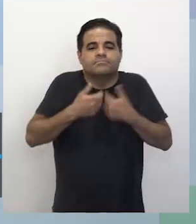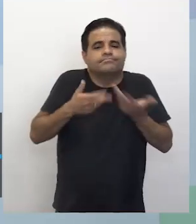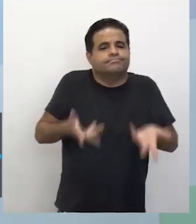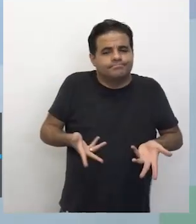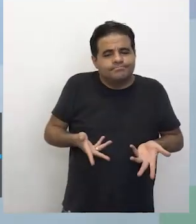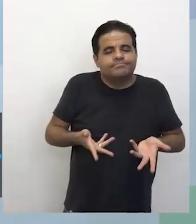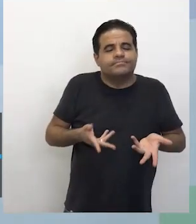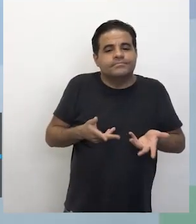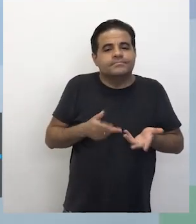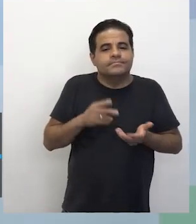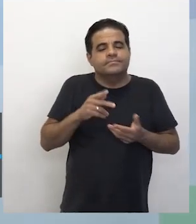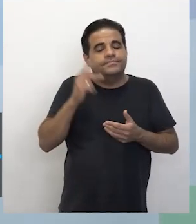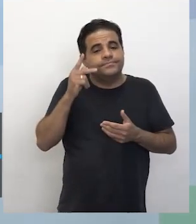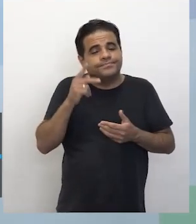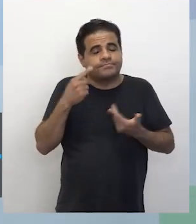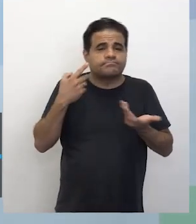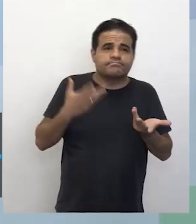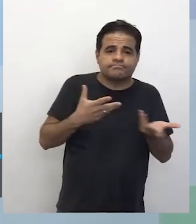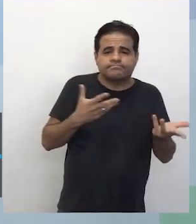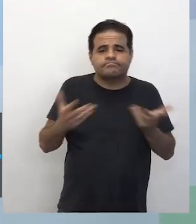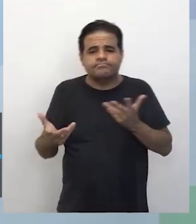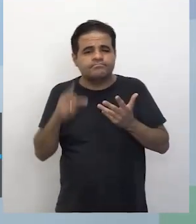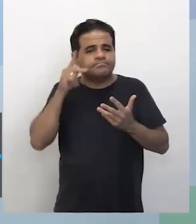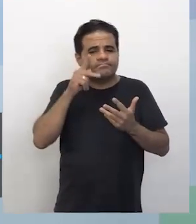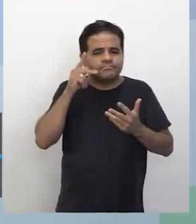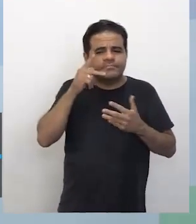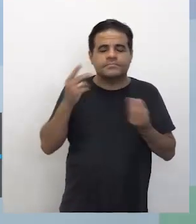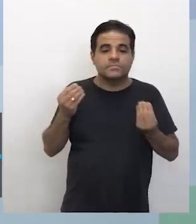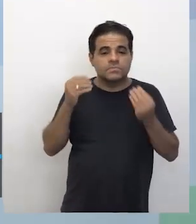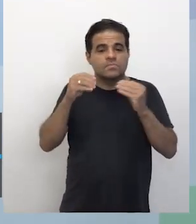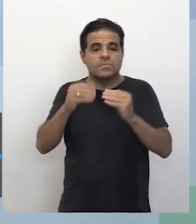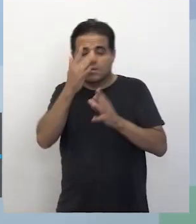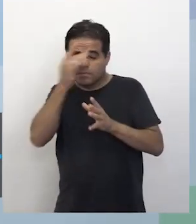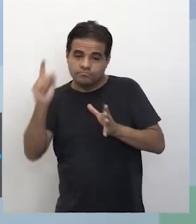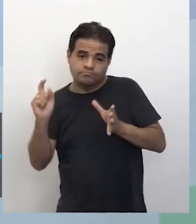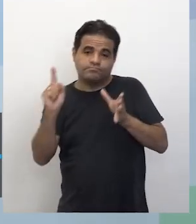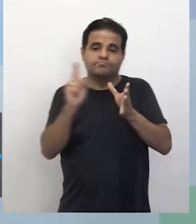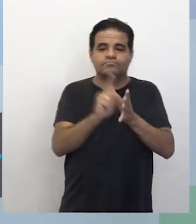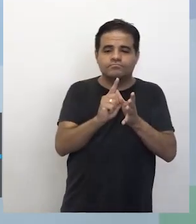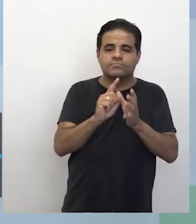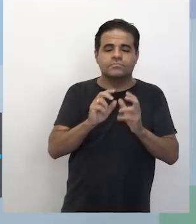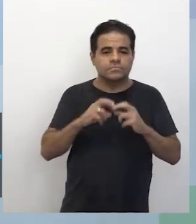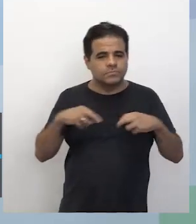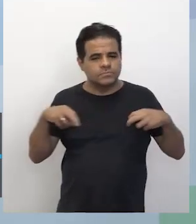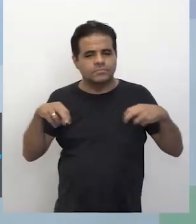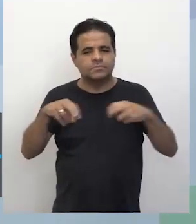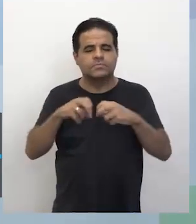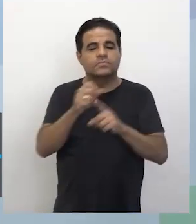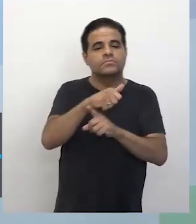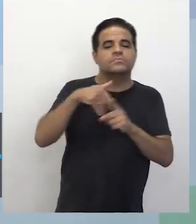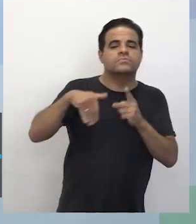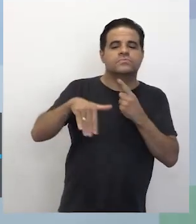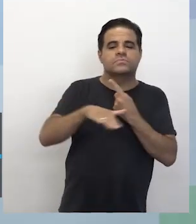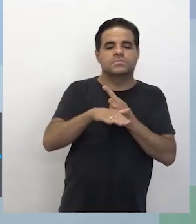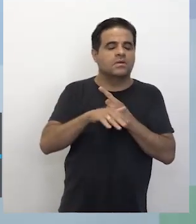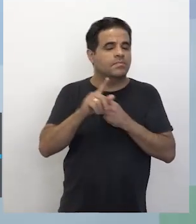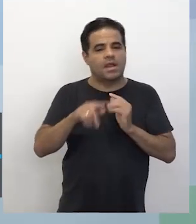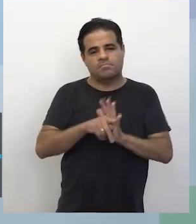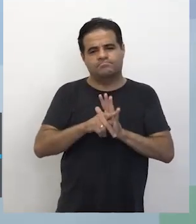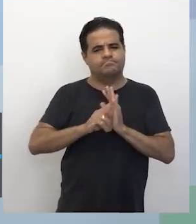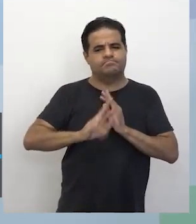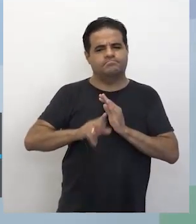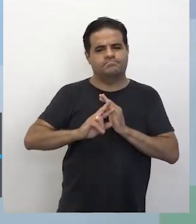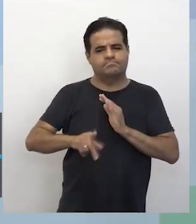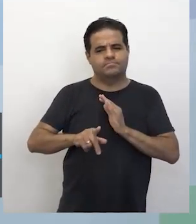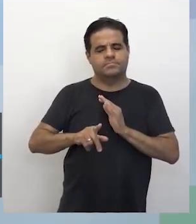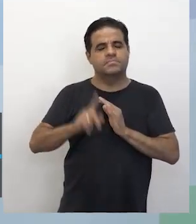Isso, né, a gente coloca a pessoa dentro do nosso círculo social, mas a gente sempre lembra que ela não é pertencente dali,